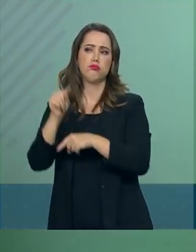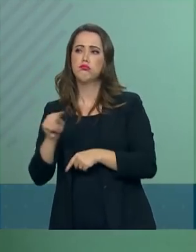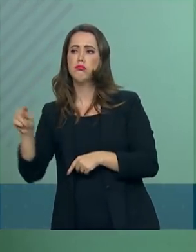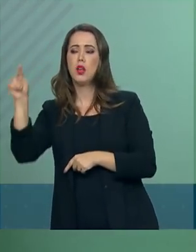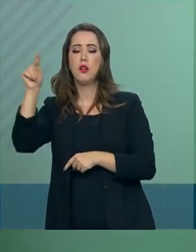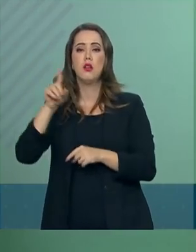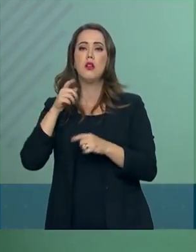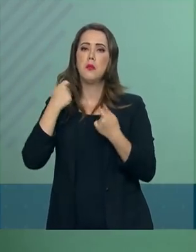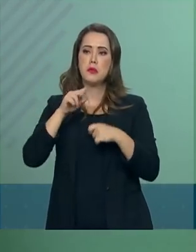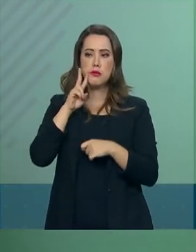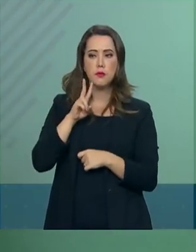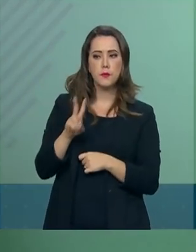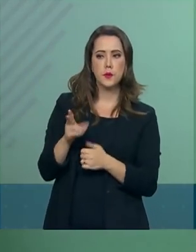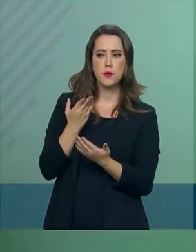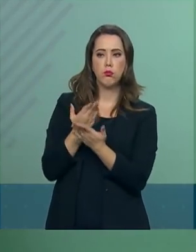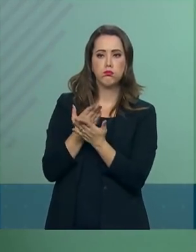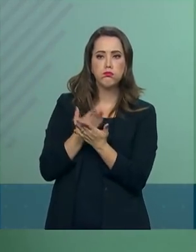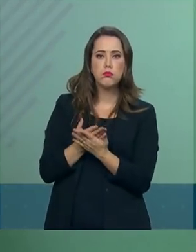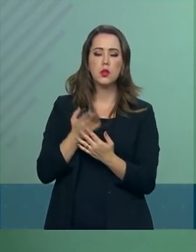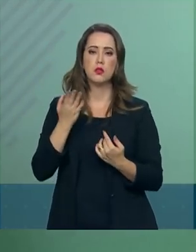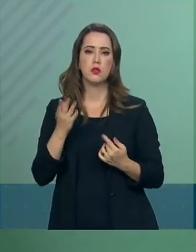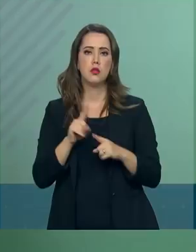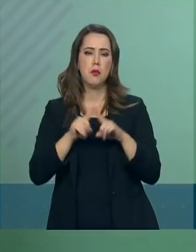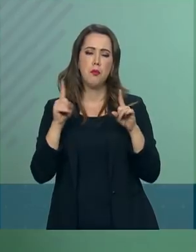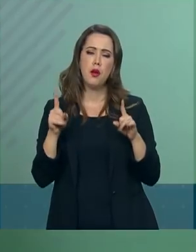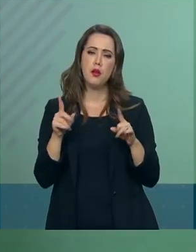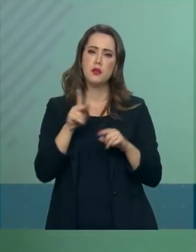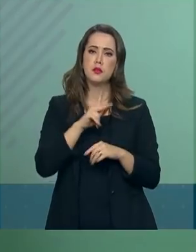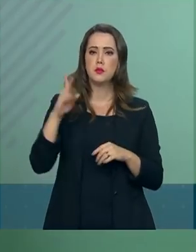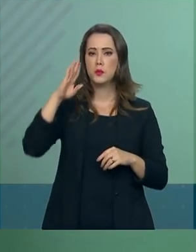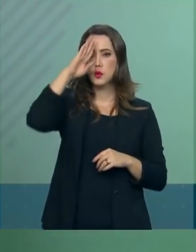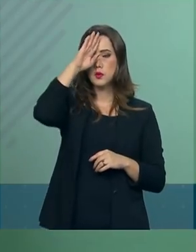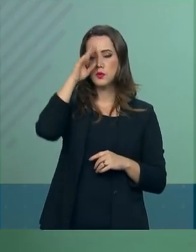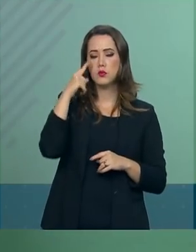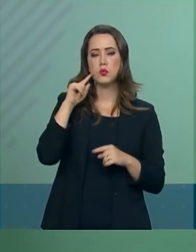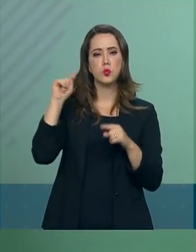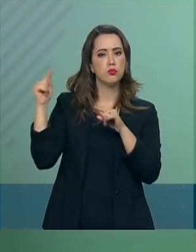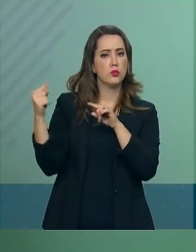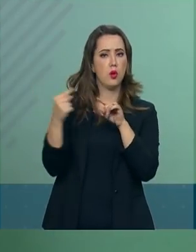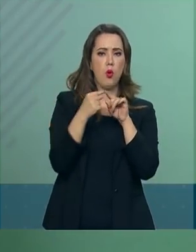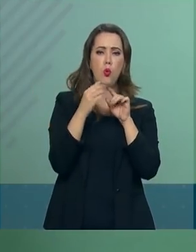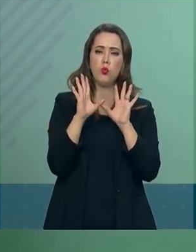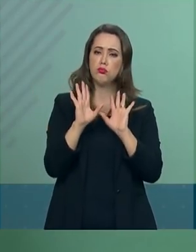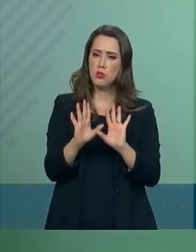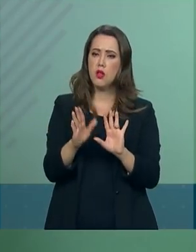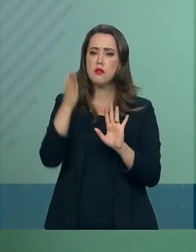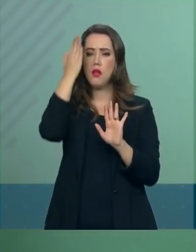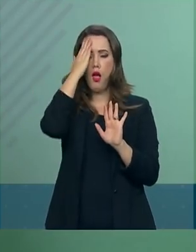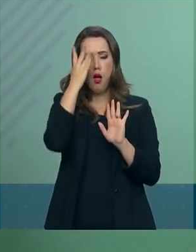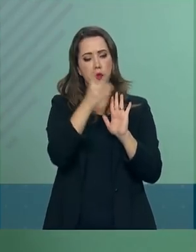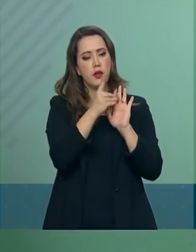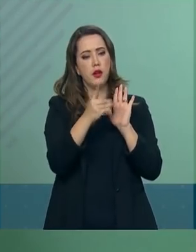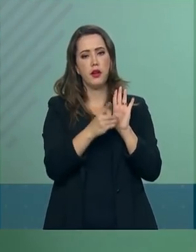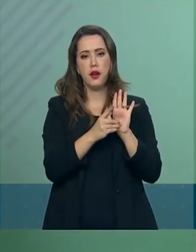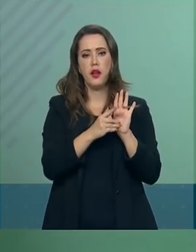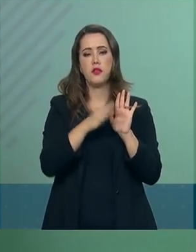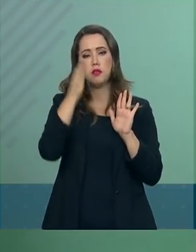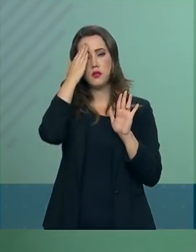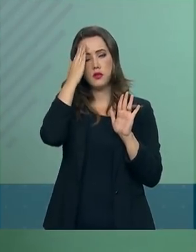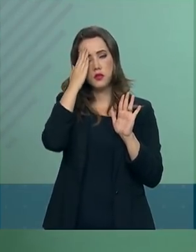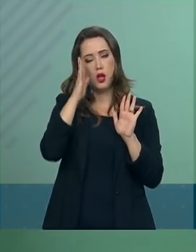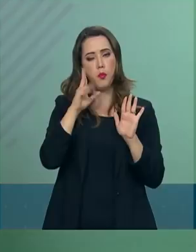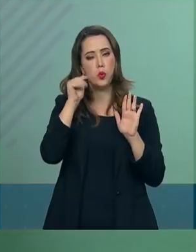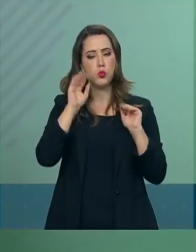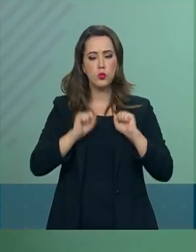colimou muito bem essa questão do decreto de armas e está orientando todos os seus